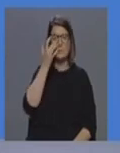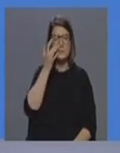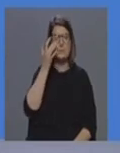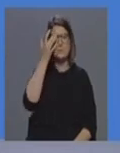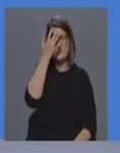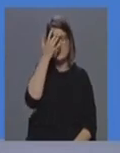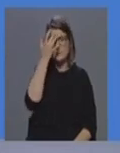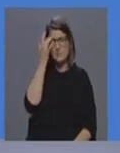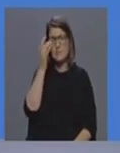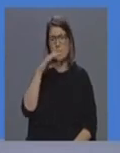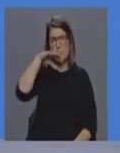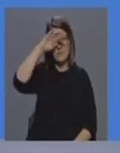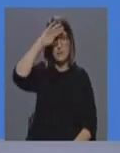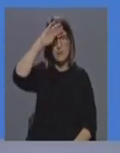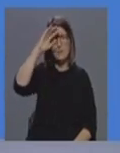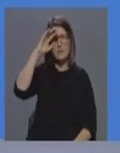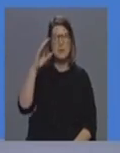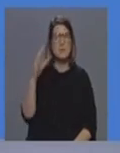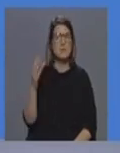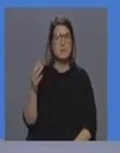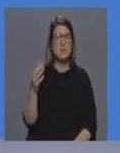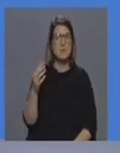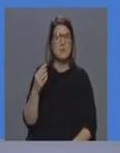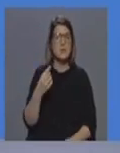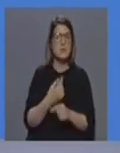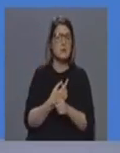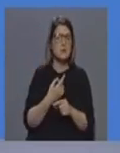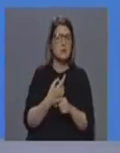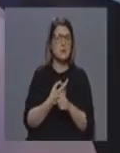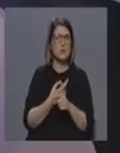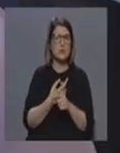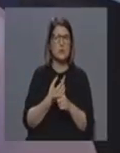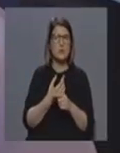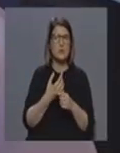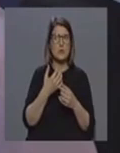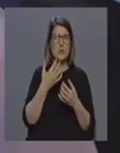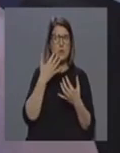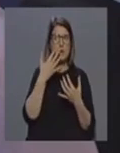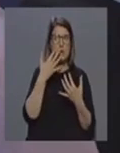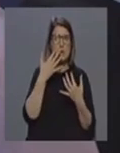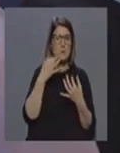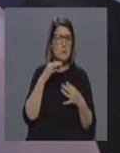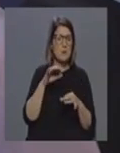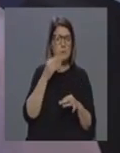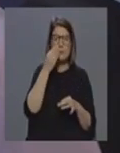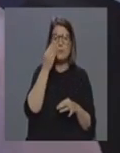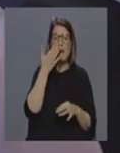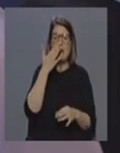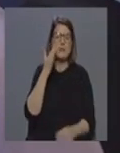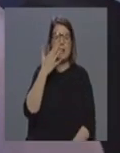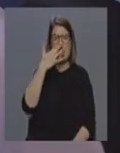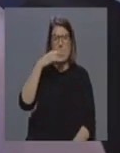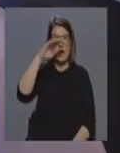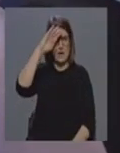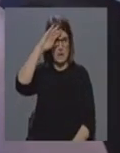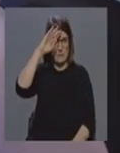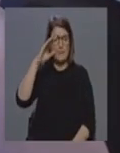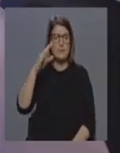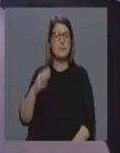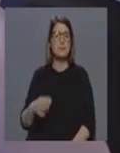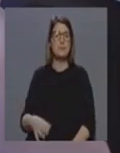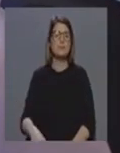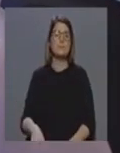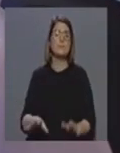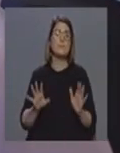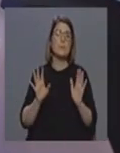Não pode passar por muito mais do que a sintomatologia usual de um síndrome gripal, embora